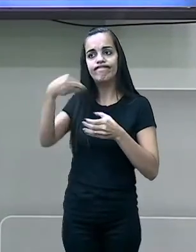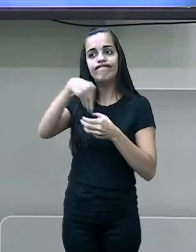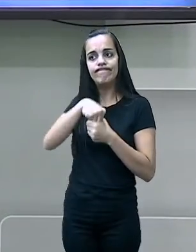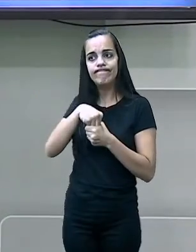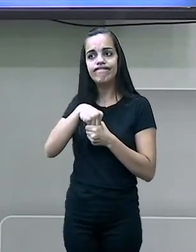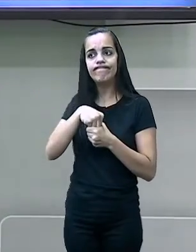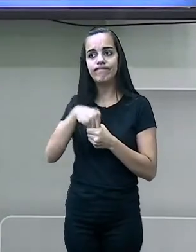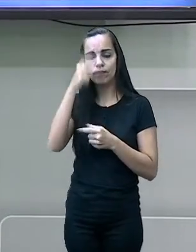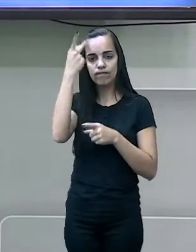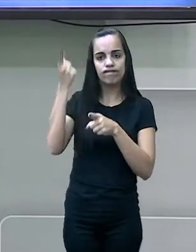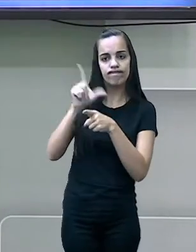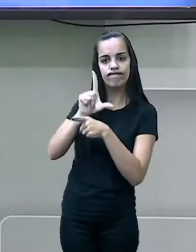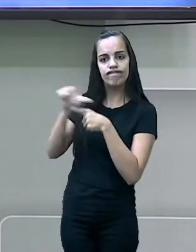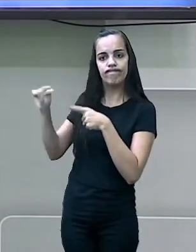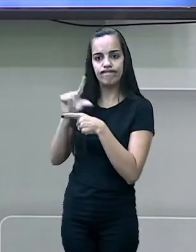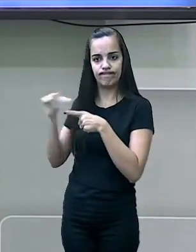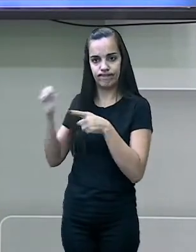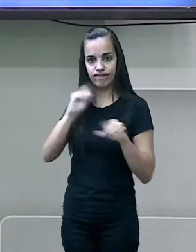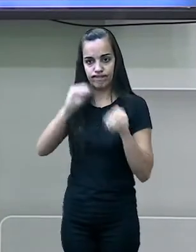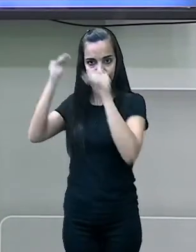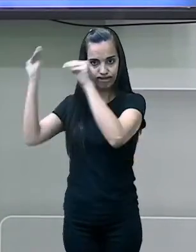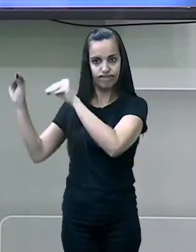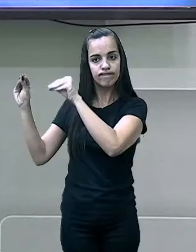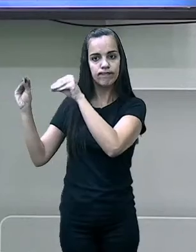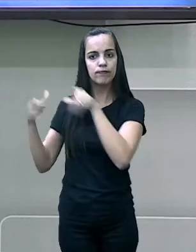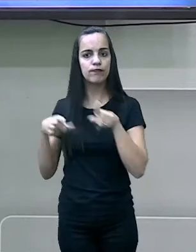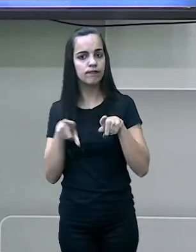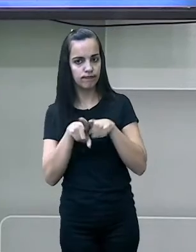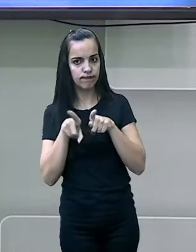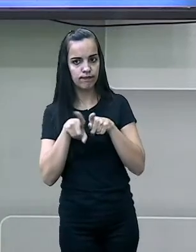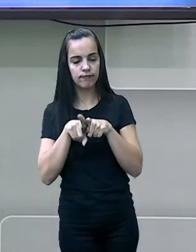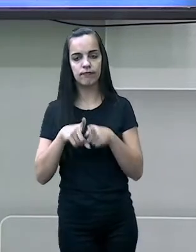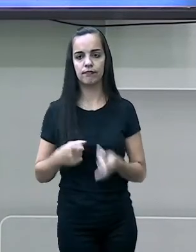saída de pessoas. Ok?